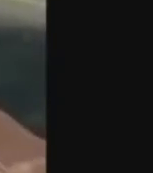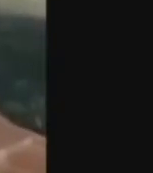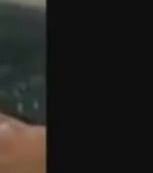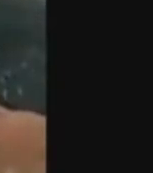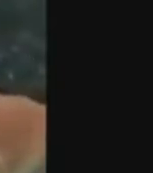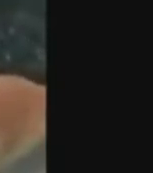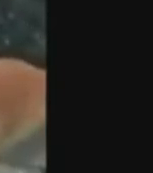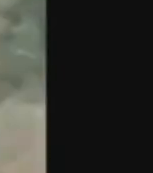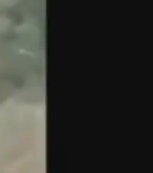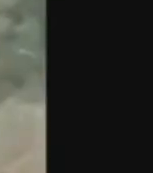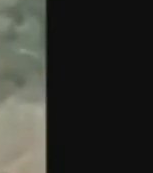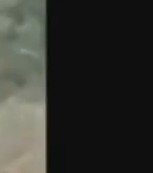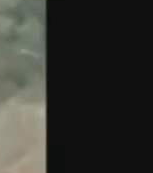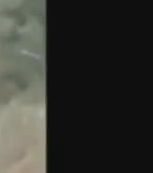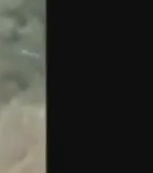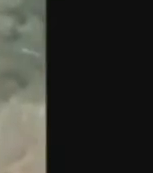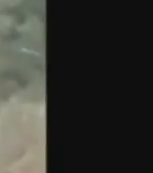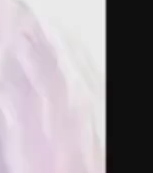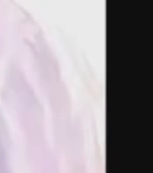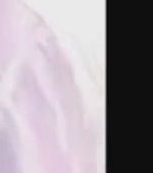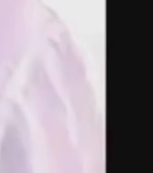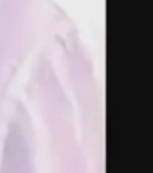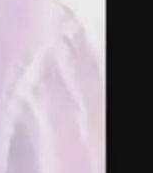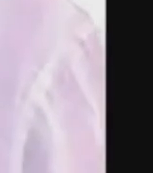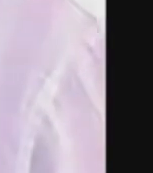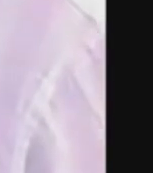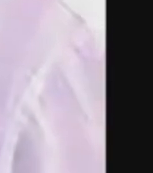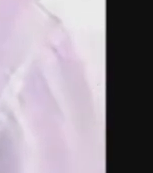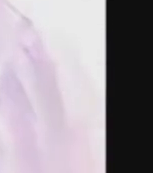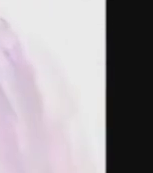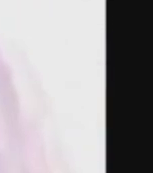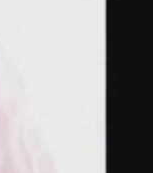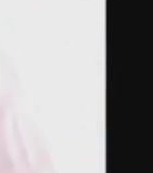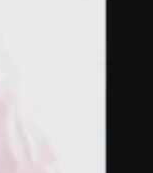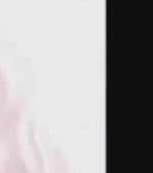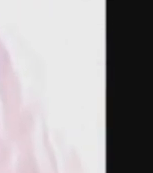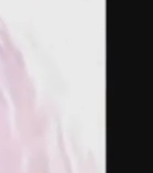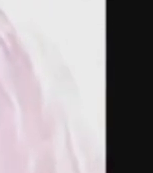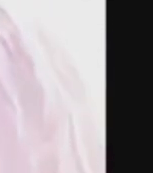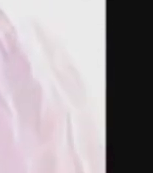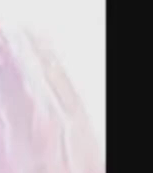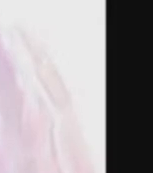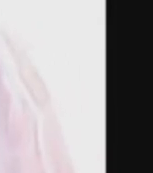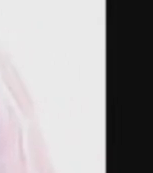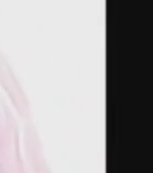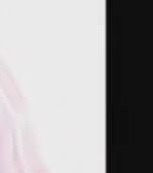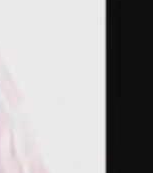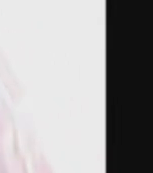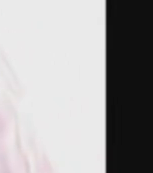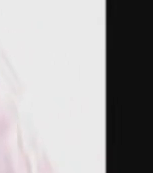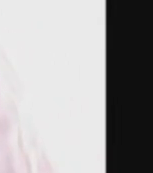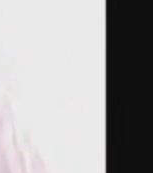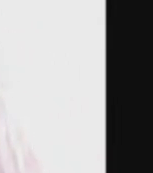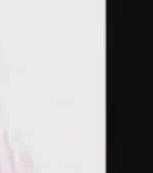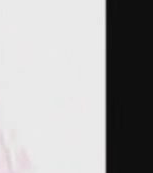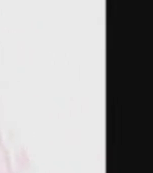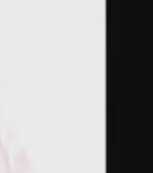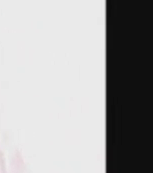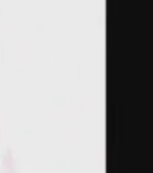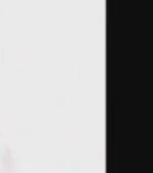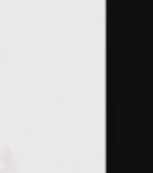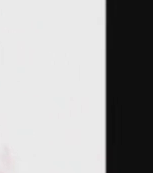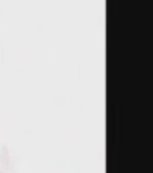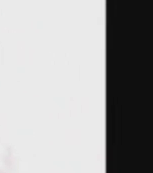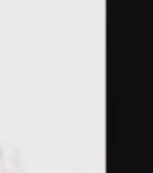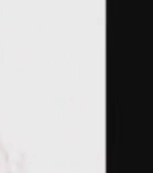certeza de não levar gato por lebre. O consumidor isoladamente vai ter uma dificuldade enorme de identificar o pescado quando